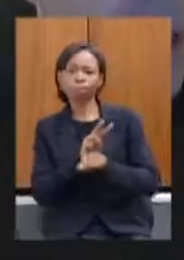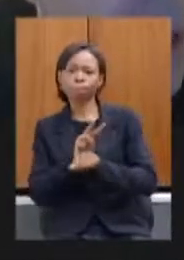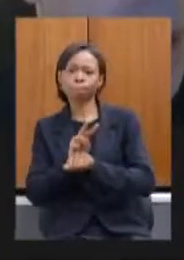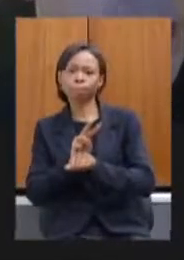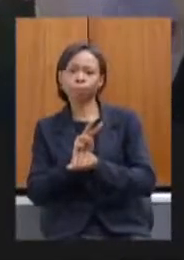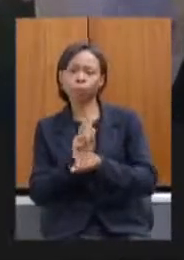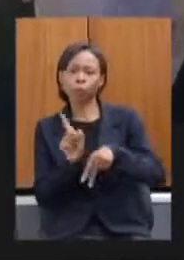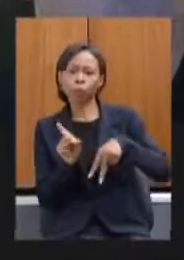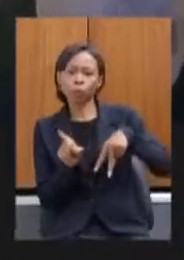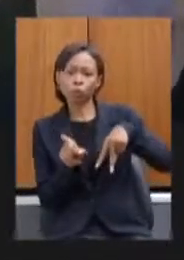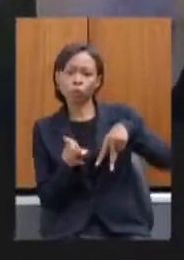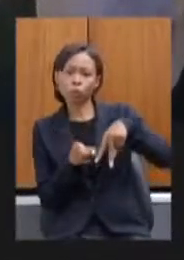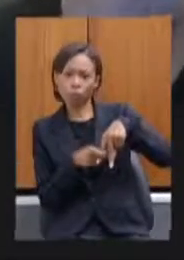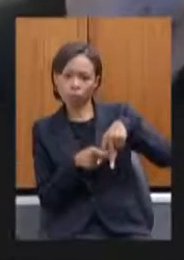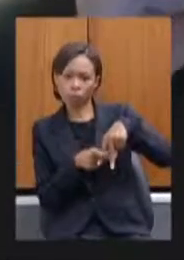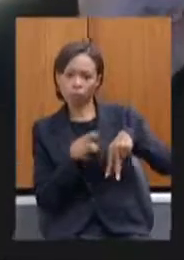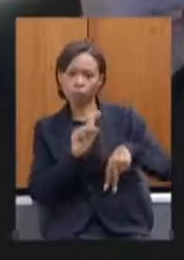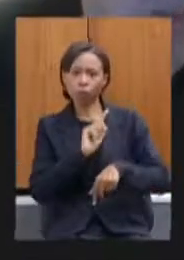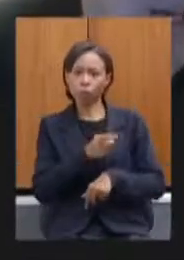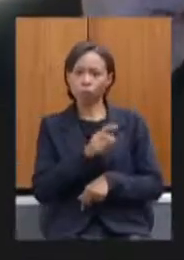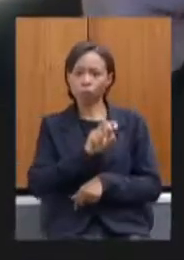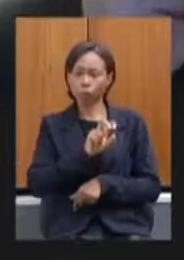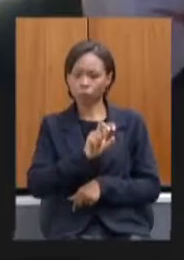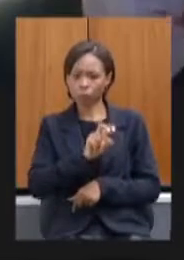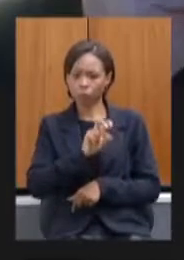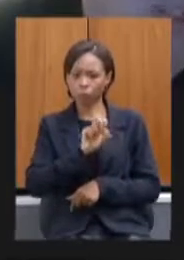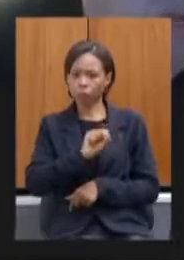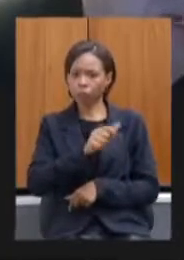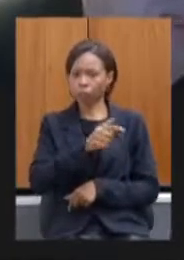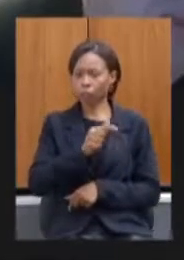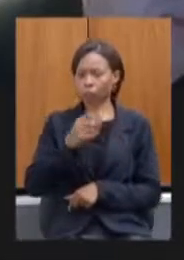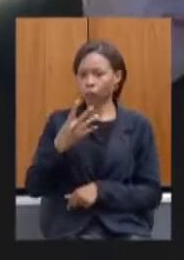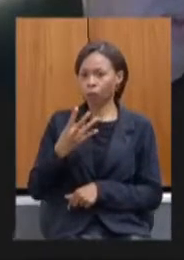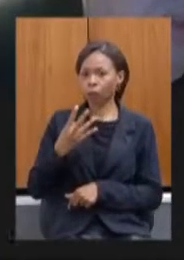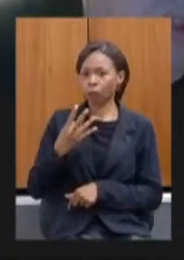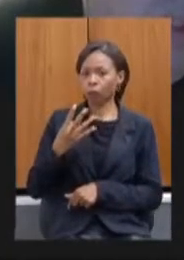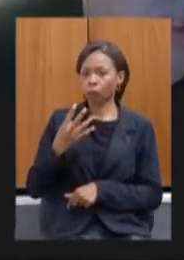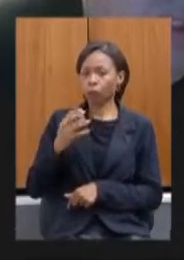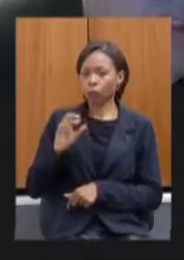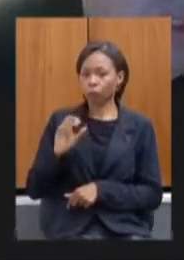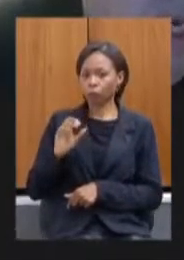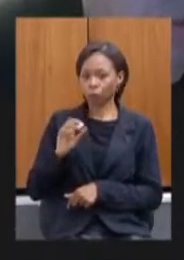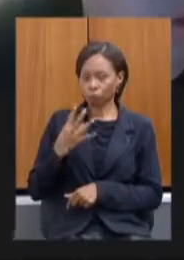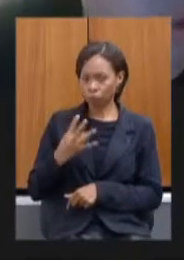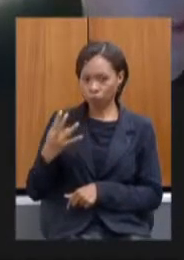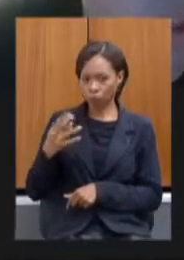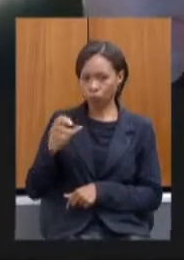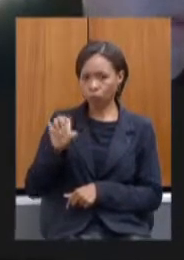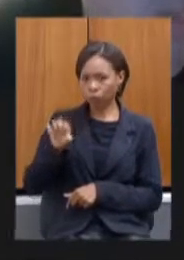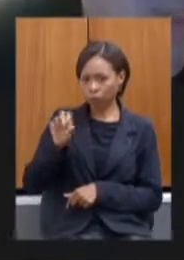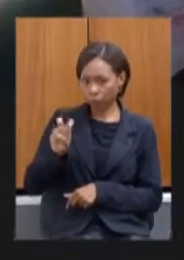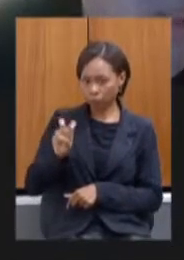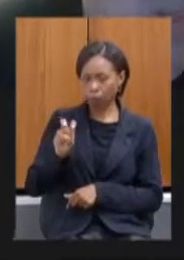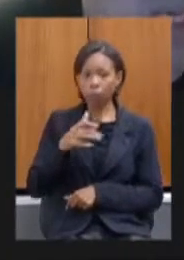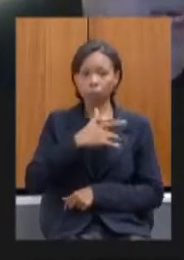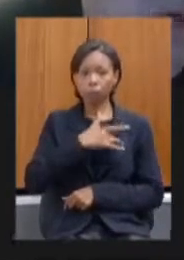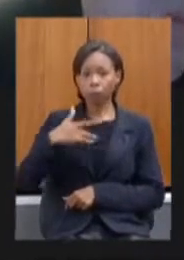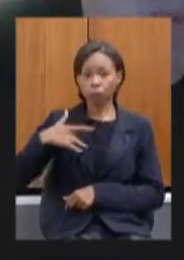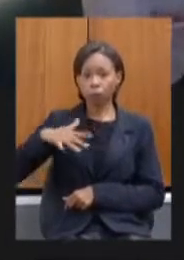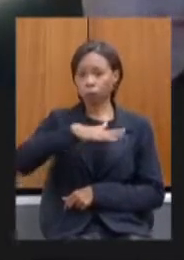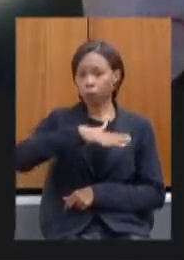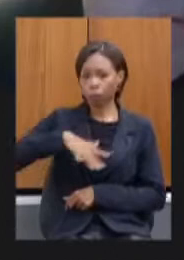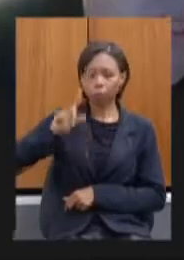eletrônica de 1577 para 4945 saúde população mineira